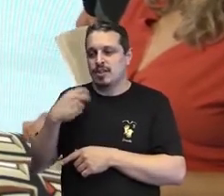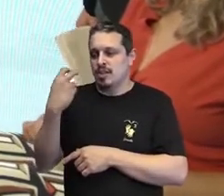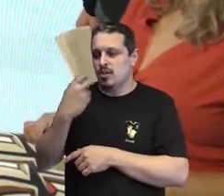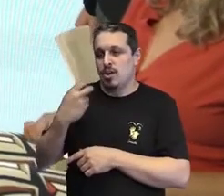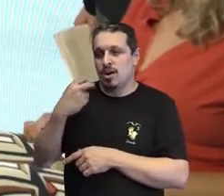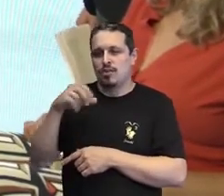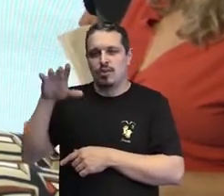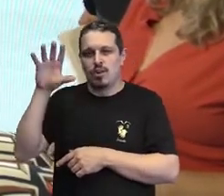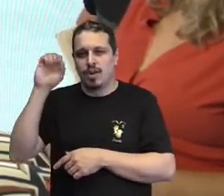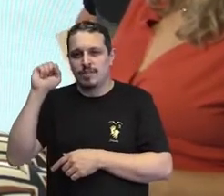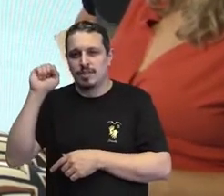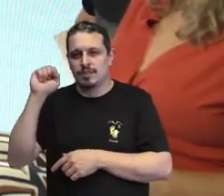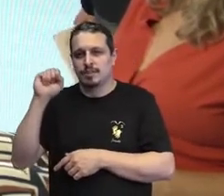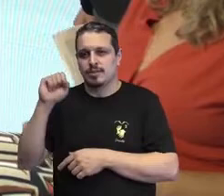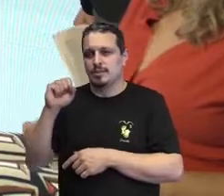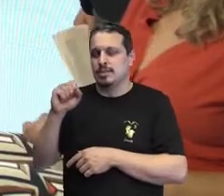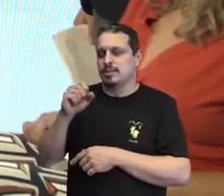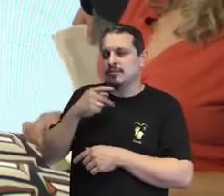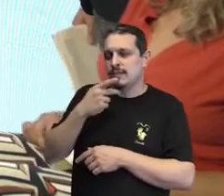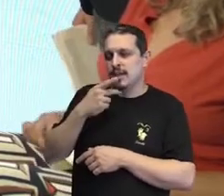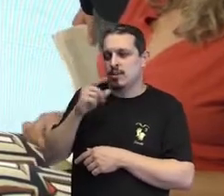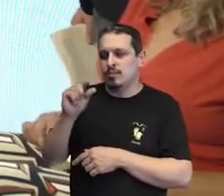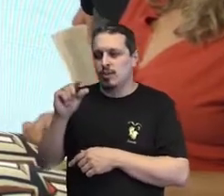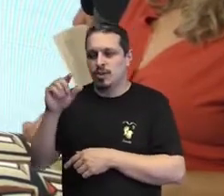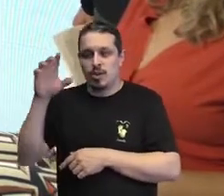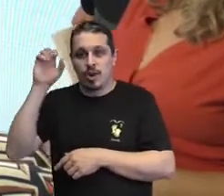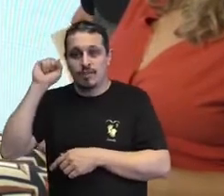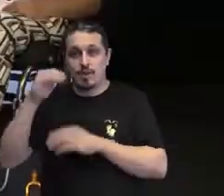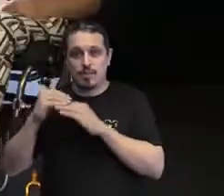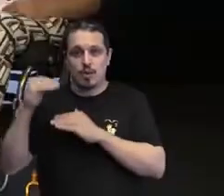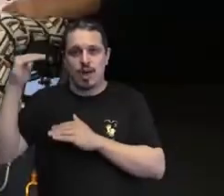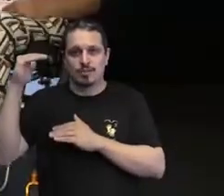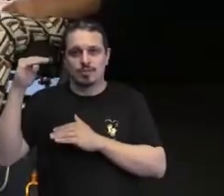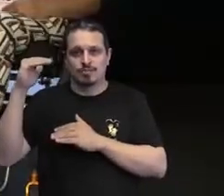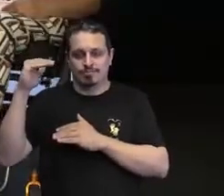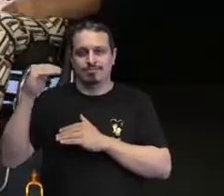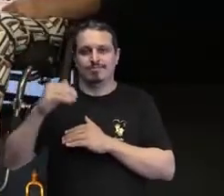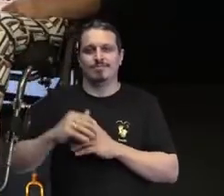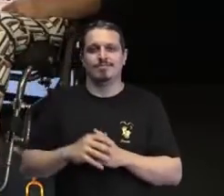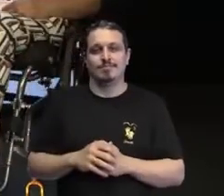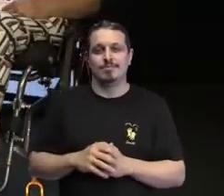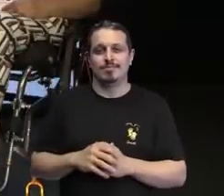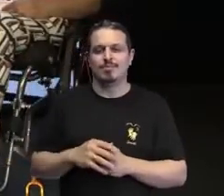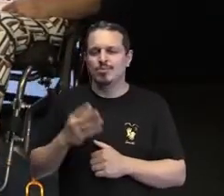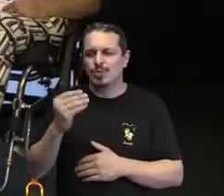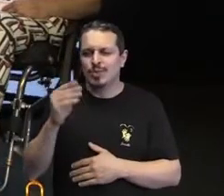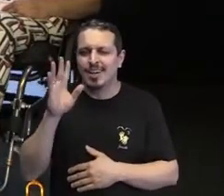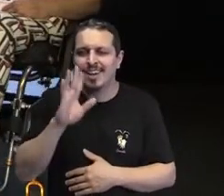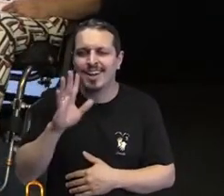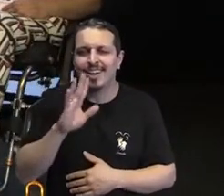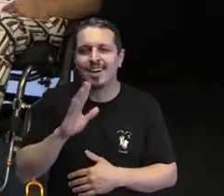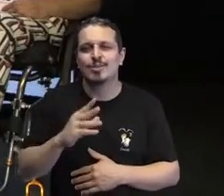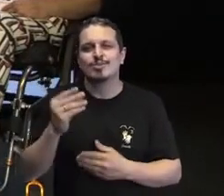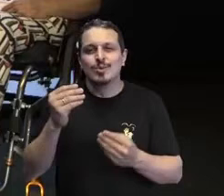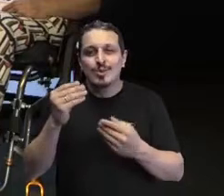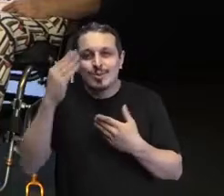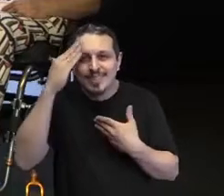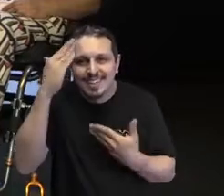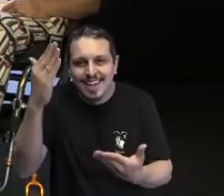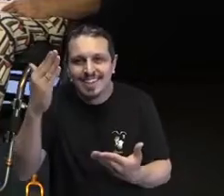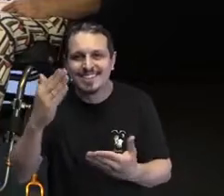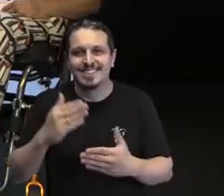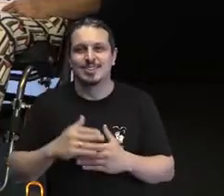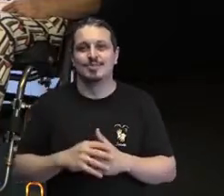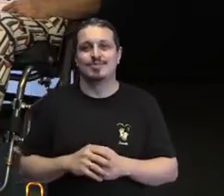Porque a gente também tem que ouvir e aprender. Bastante. Gostei do termo, viu? Exatamente. Eu acho que é um pouco disso. Muito obrigada. Eu que agradeço. Nós que agradecemos